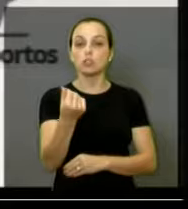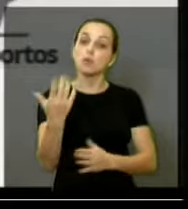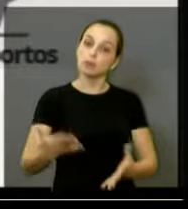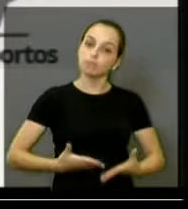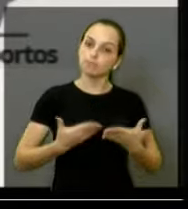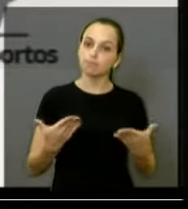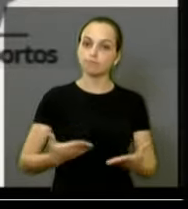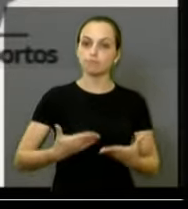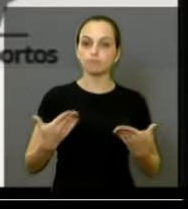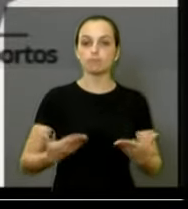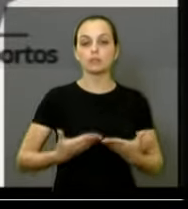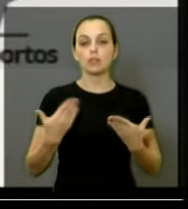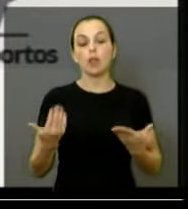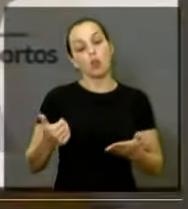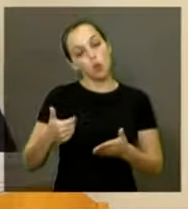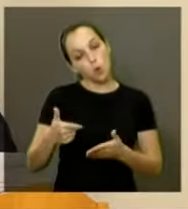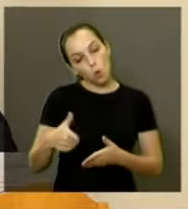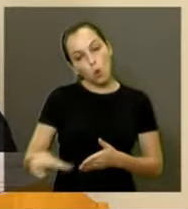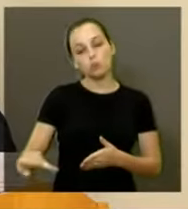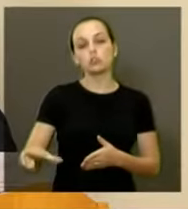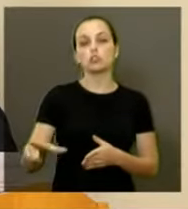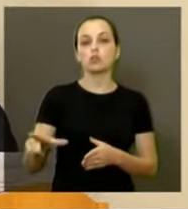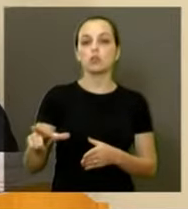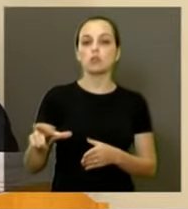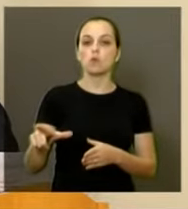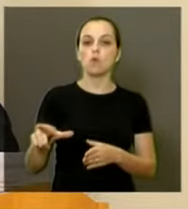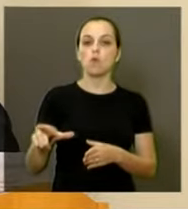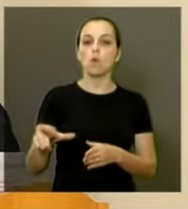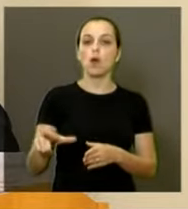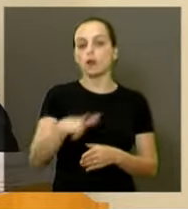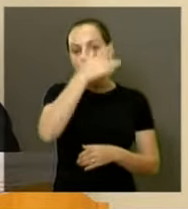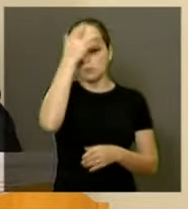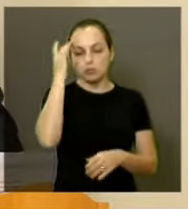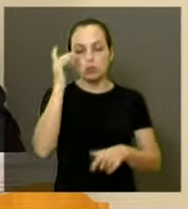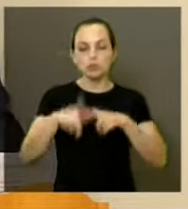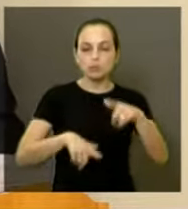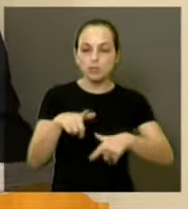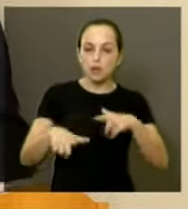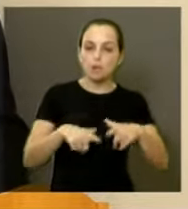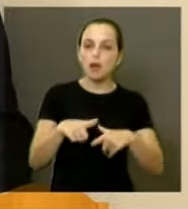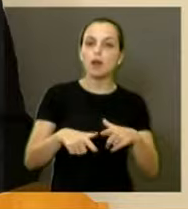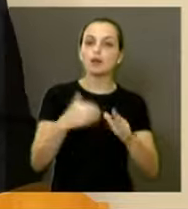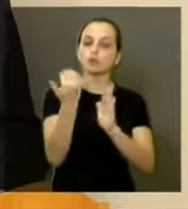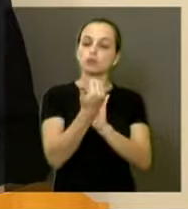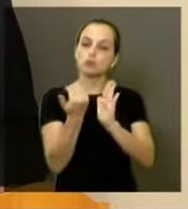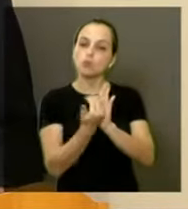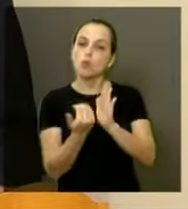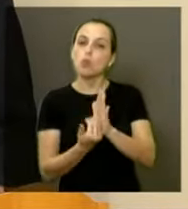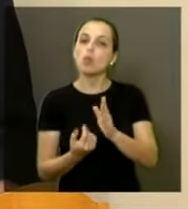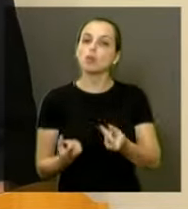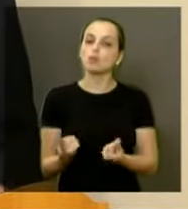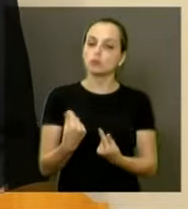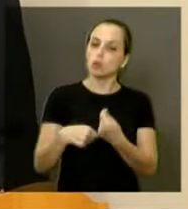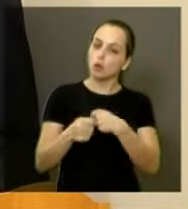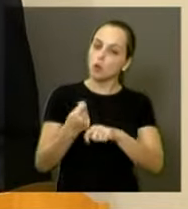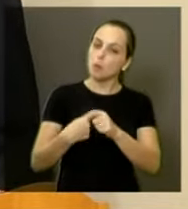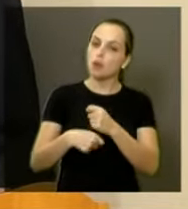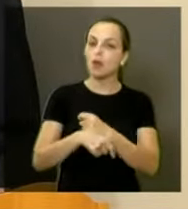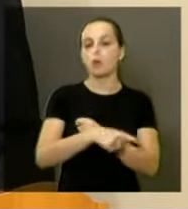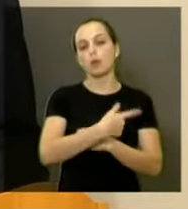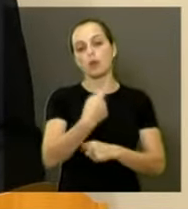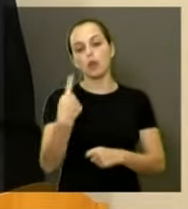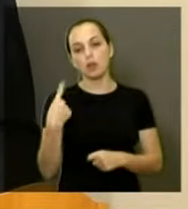a manutenção do emprego e a sustentação do nível de atividade econômica que nós